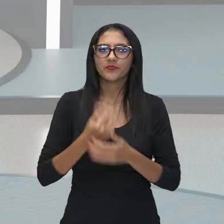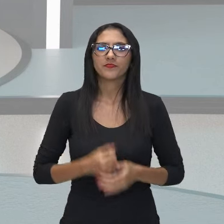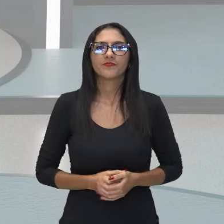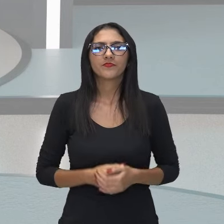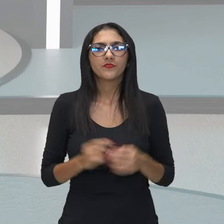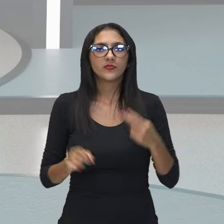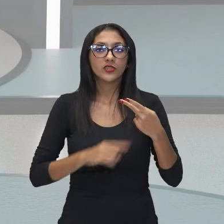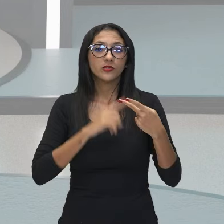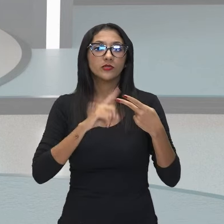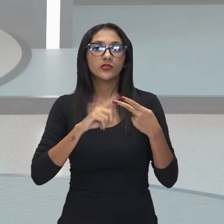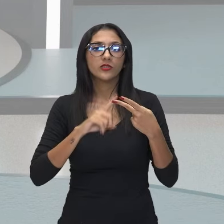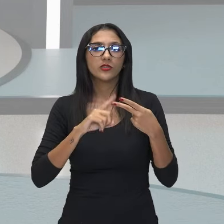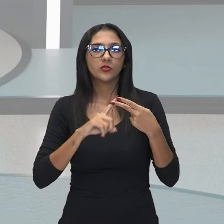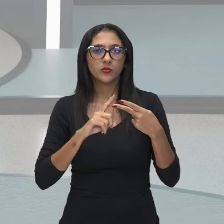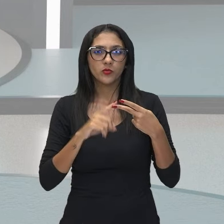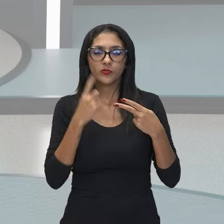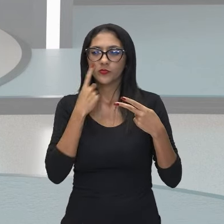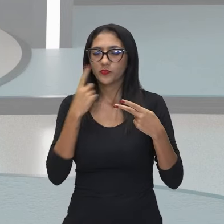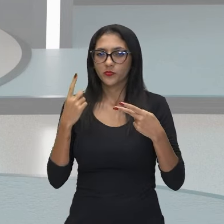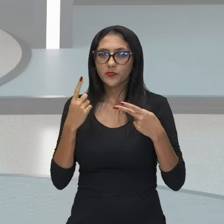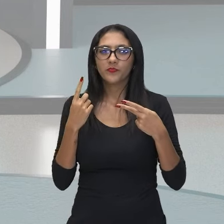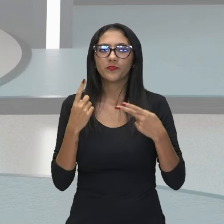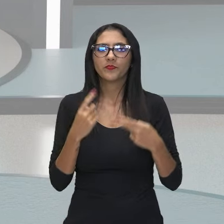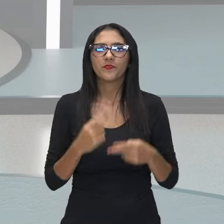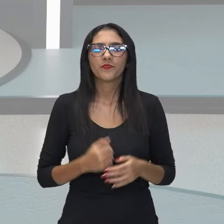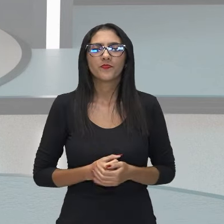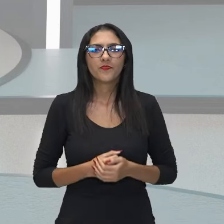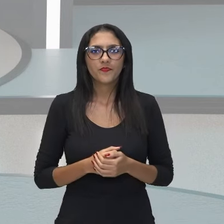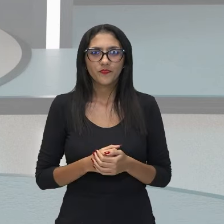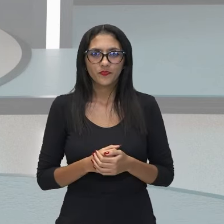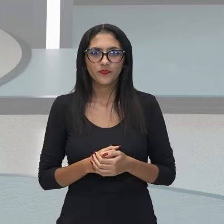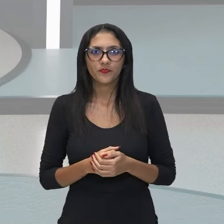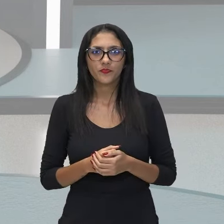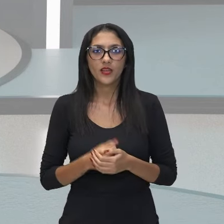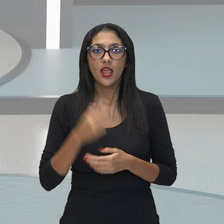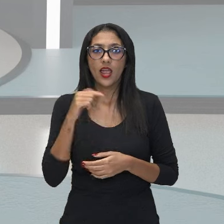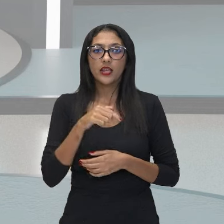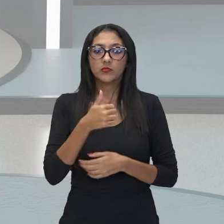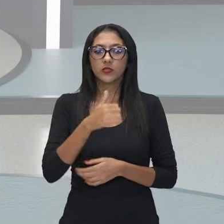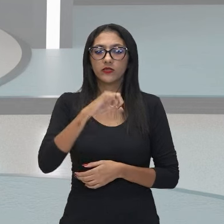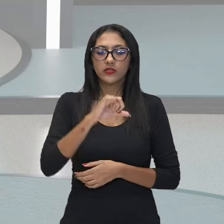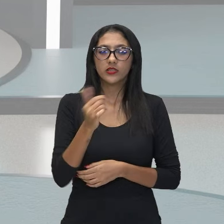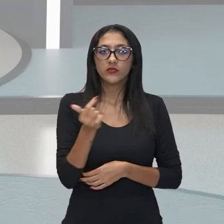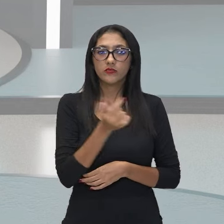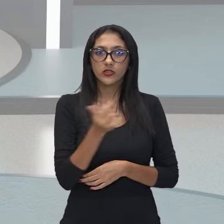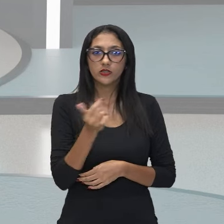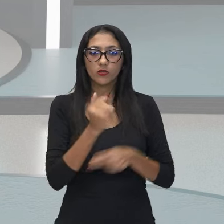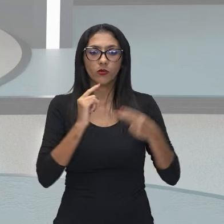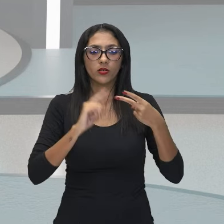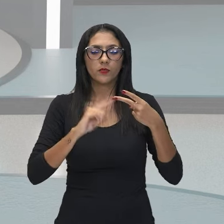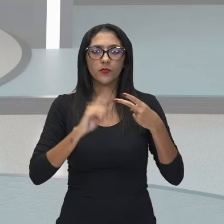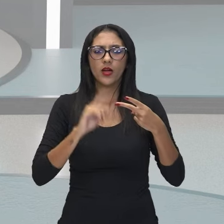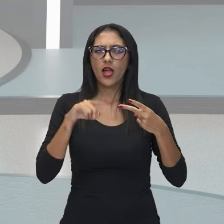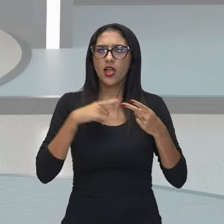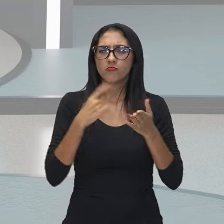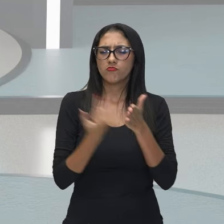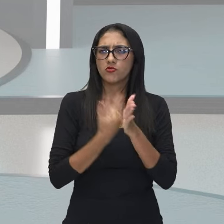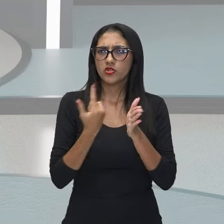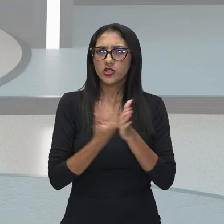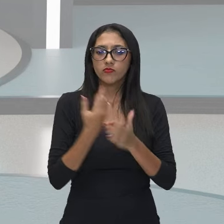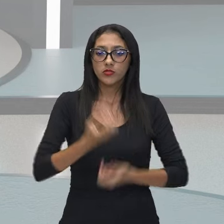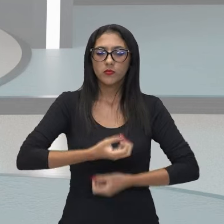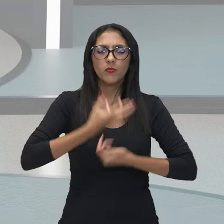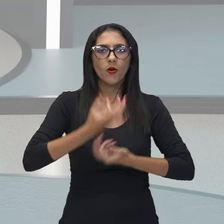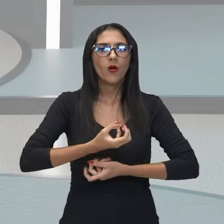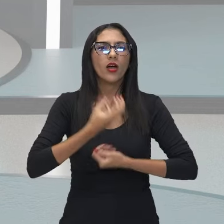adiante, temos também Pauliceia Desvairada, este que é um livro de poemas em que